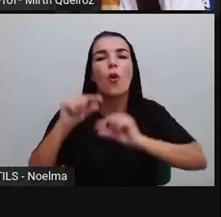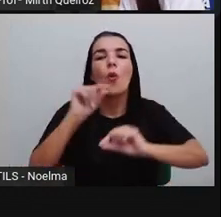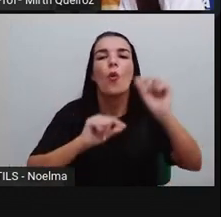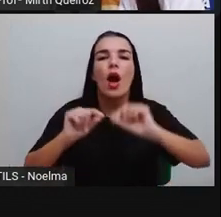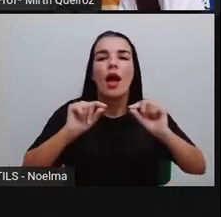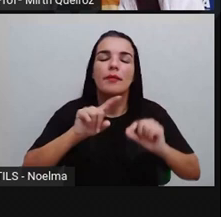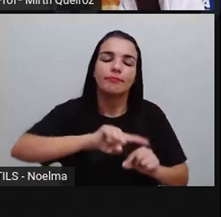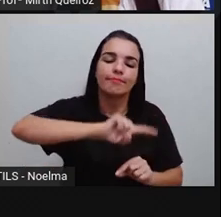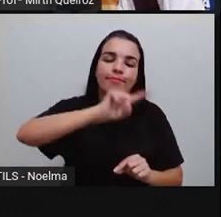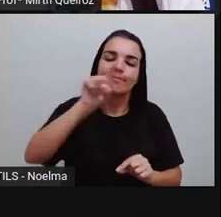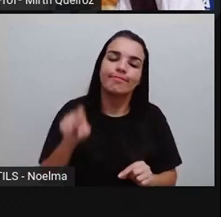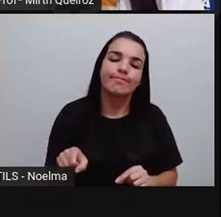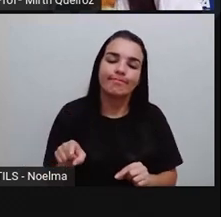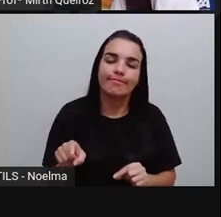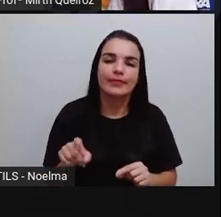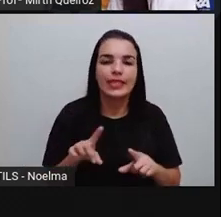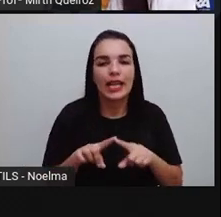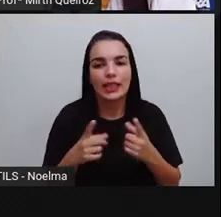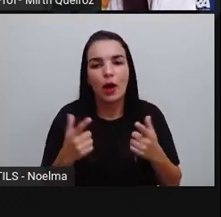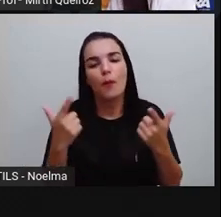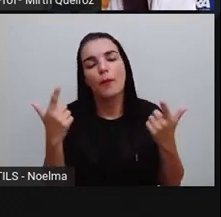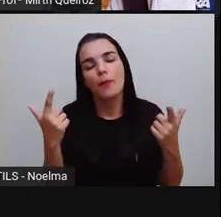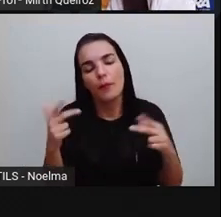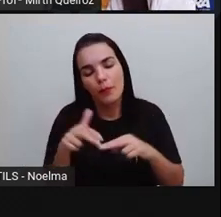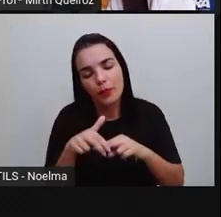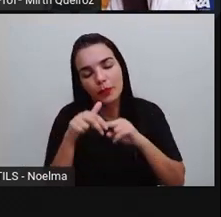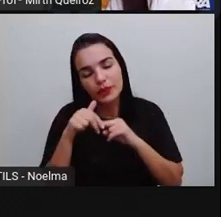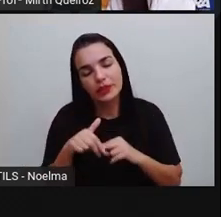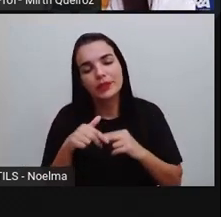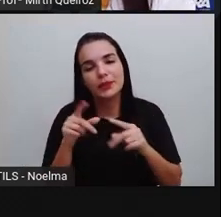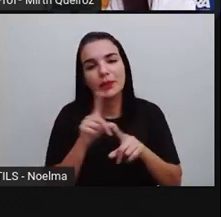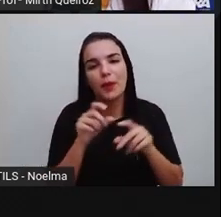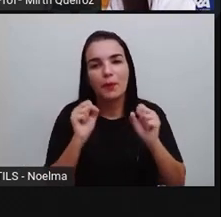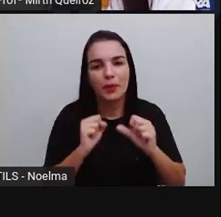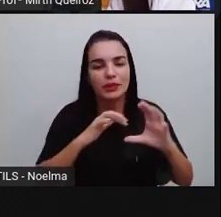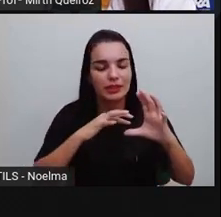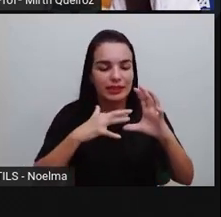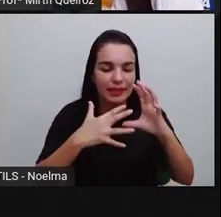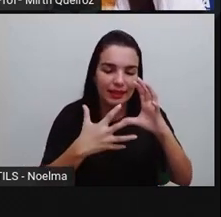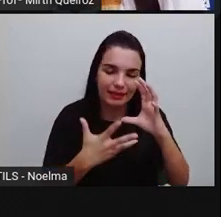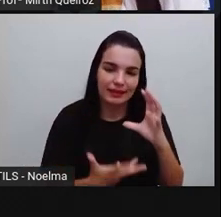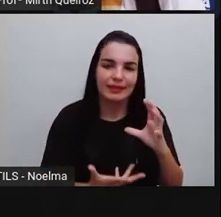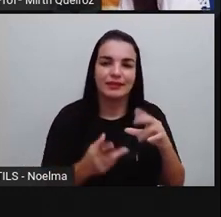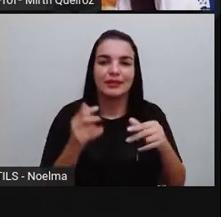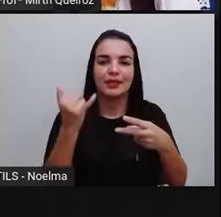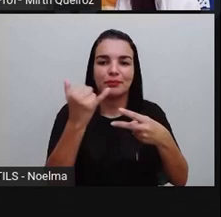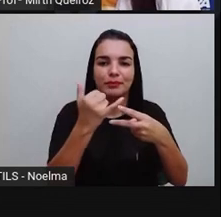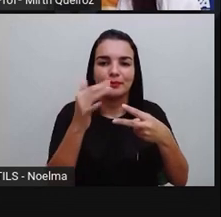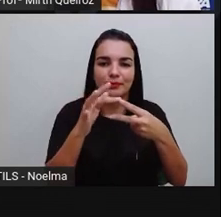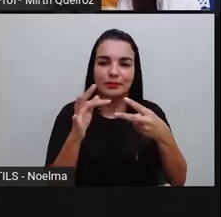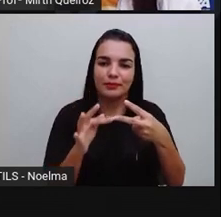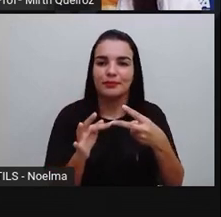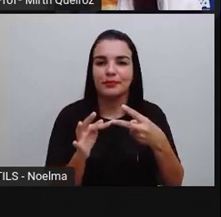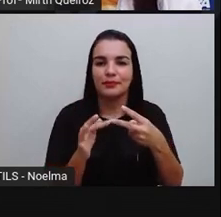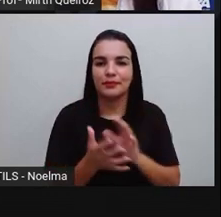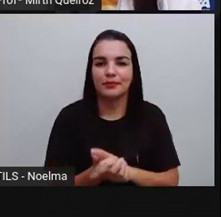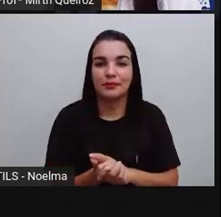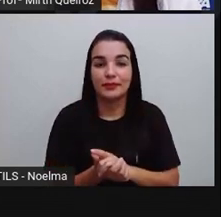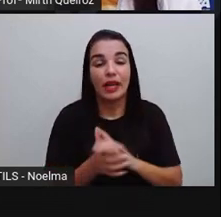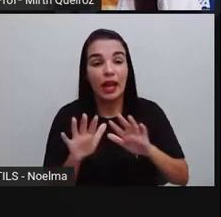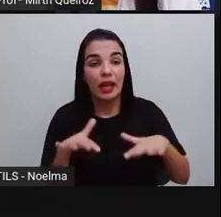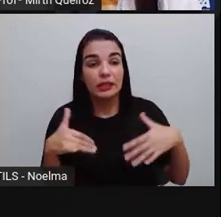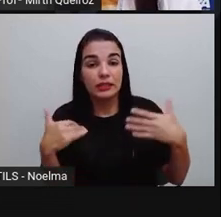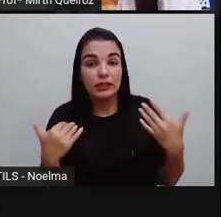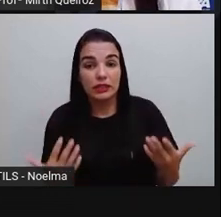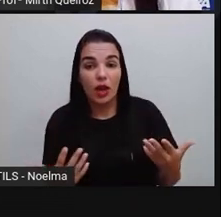apresentar aí uma curva e por isso não vai ser classificada como um polígono. Dessa